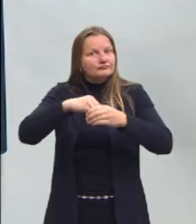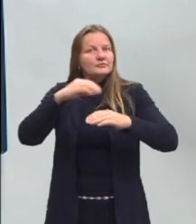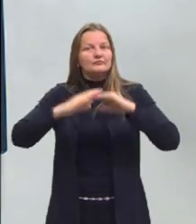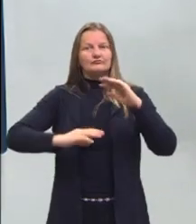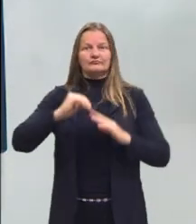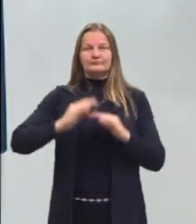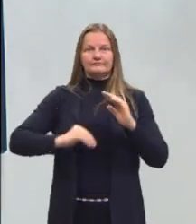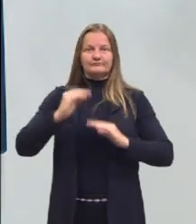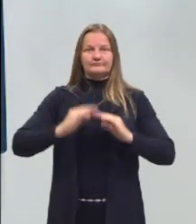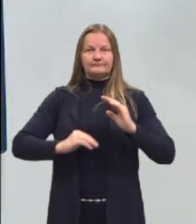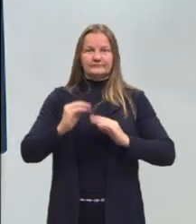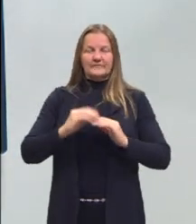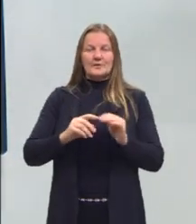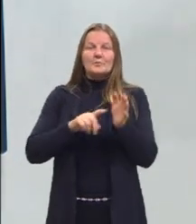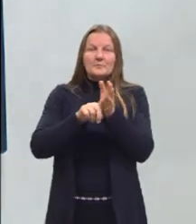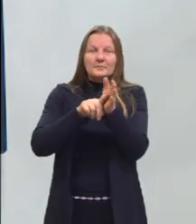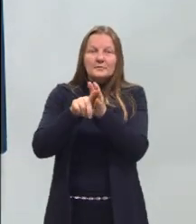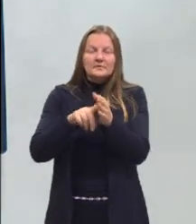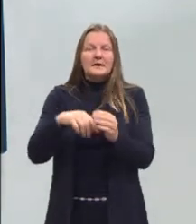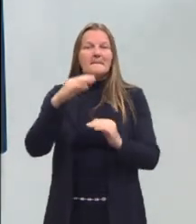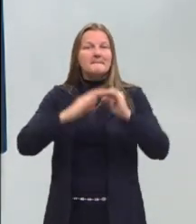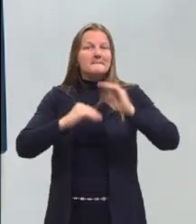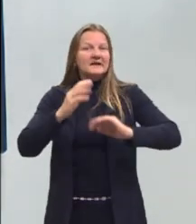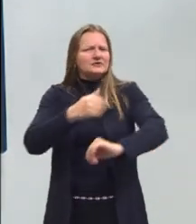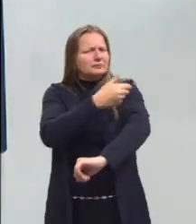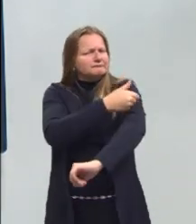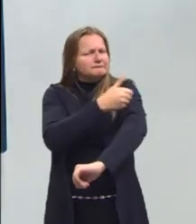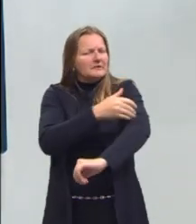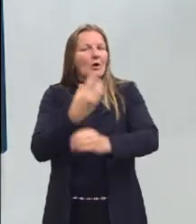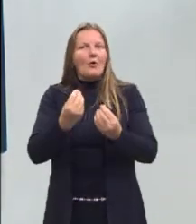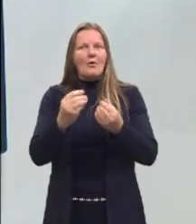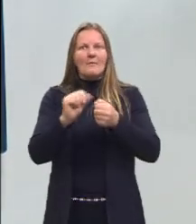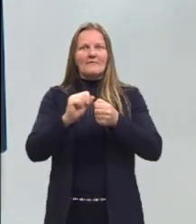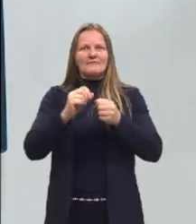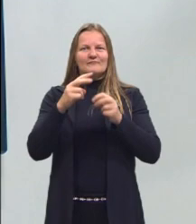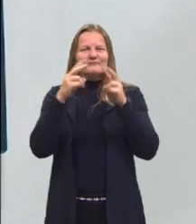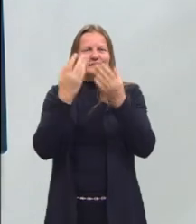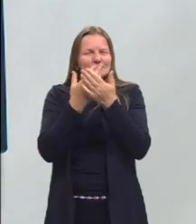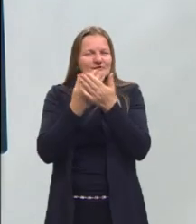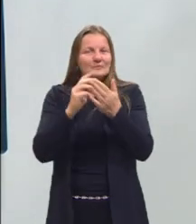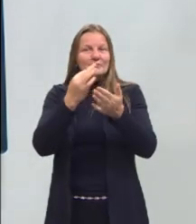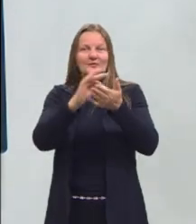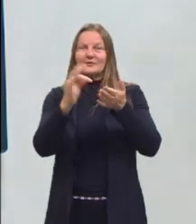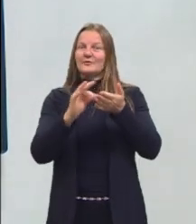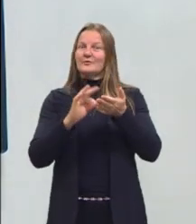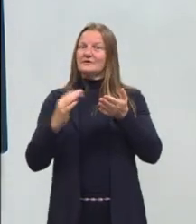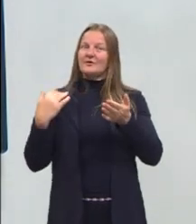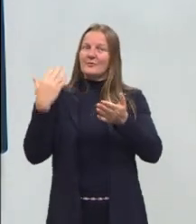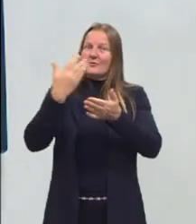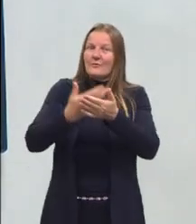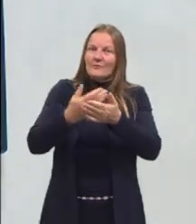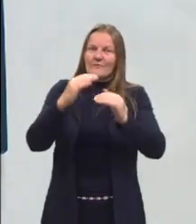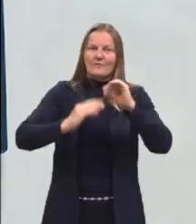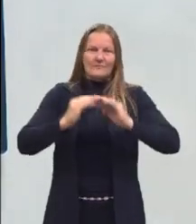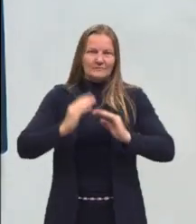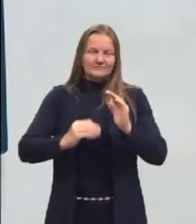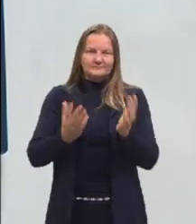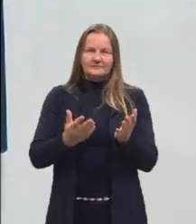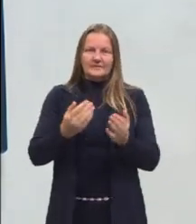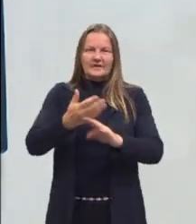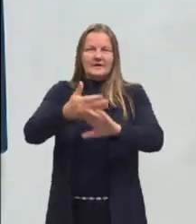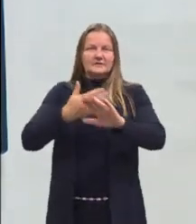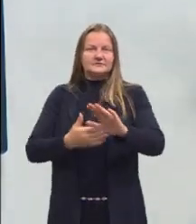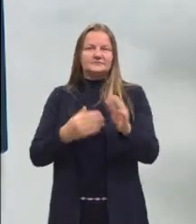questões. É para mostrar na prática aquilo que a gente vinha vendo como teoria. Antes de começar a aula